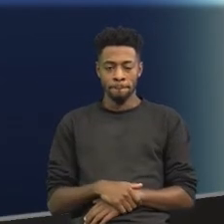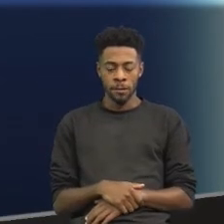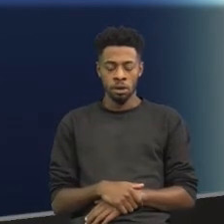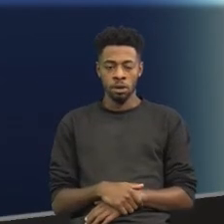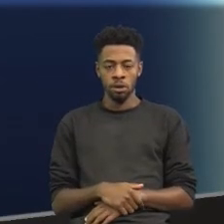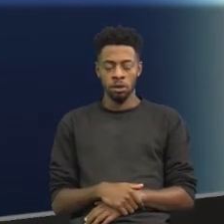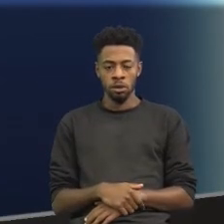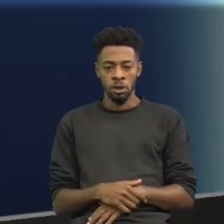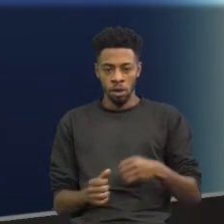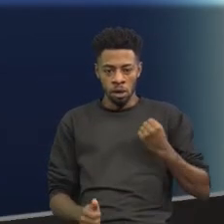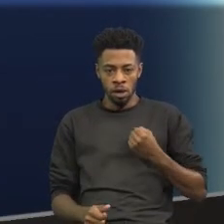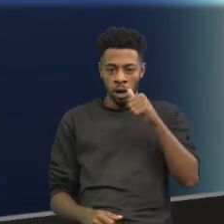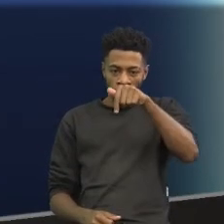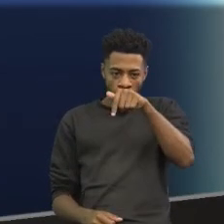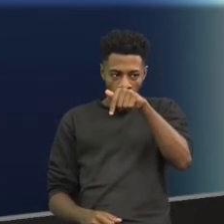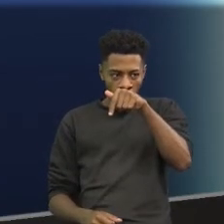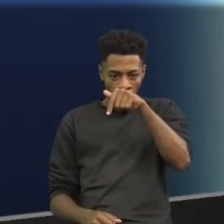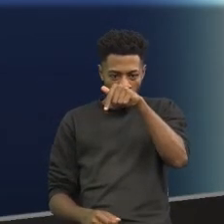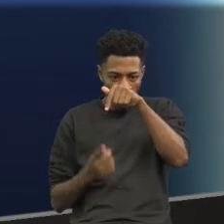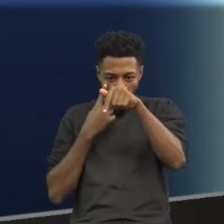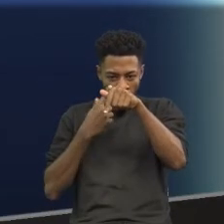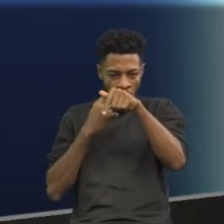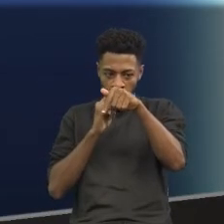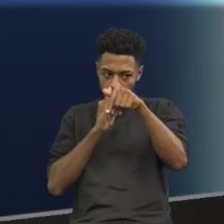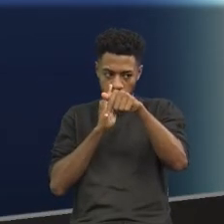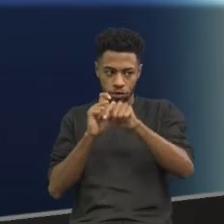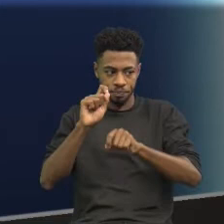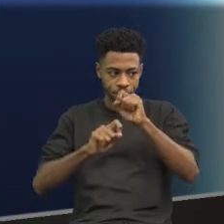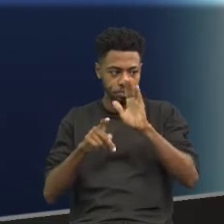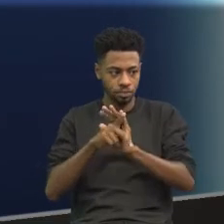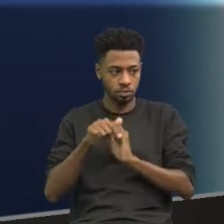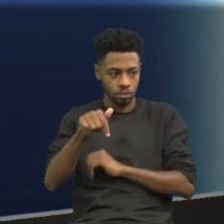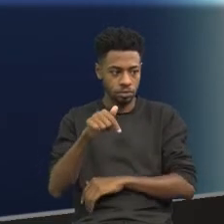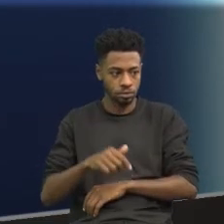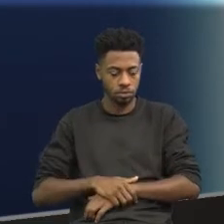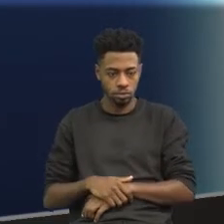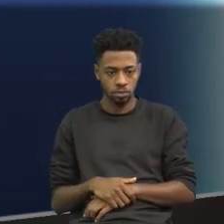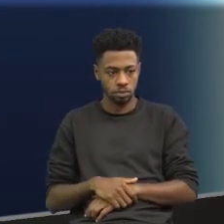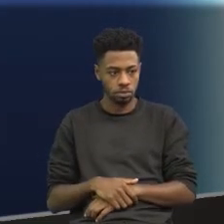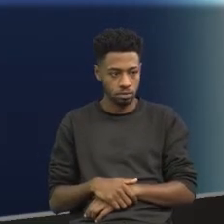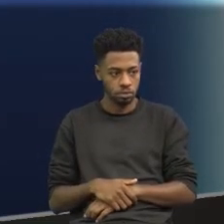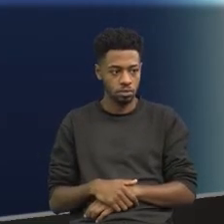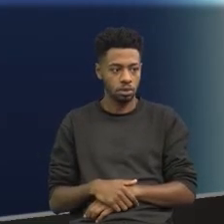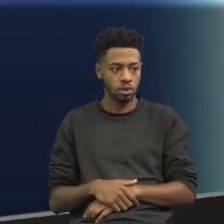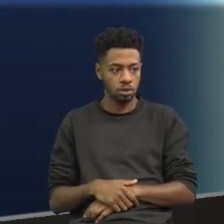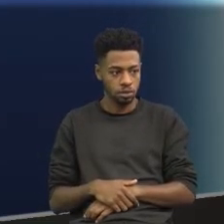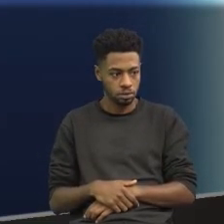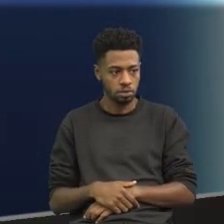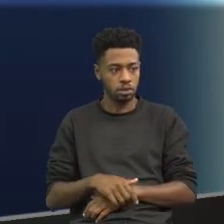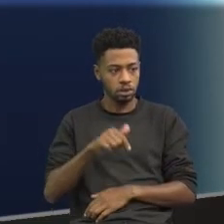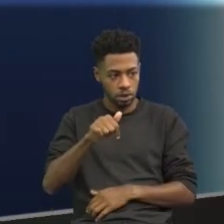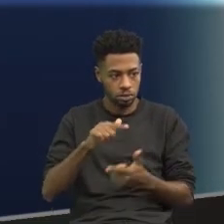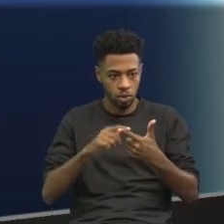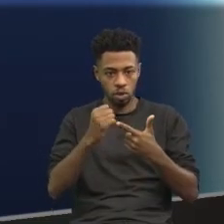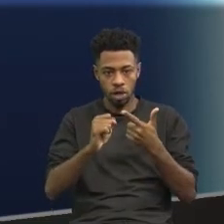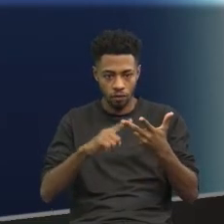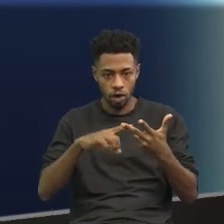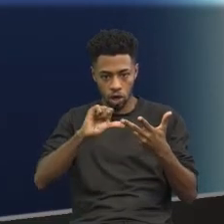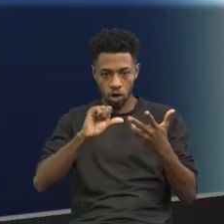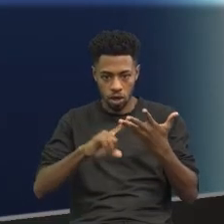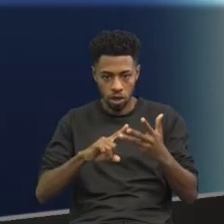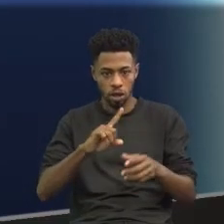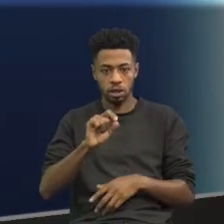Questão número sete. Bom, a sétima questão, sétima, oitava, nona, décima e décima segunda, todas elas giram em torno desse